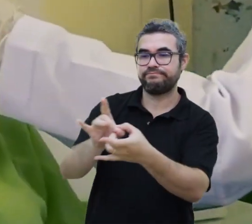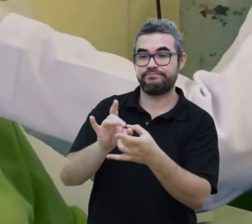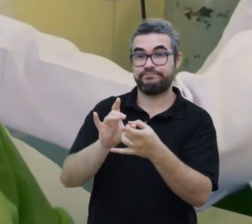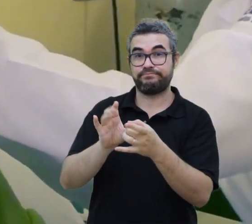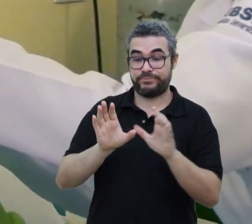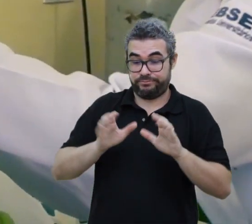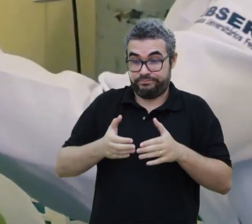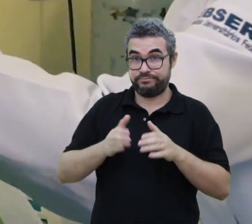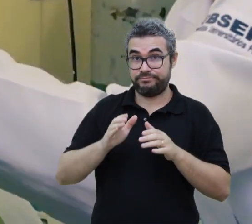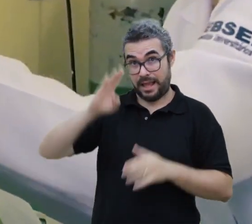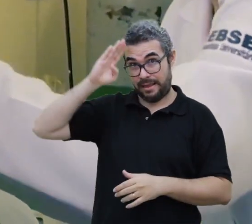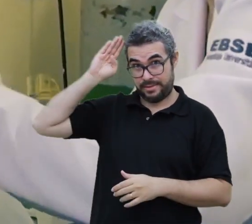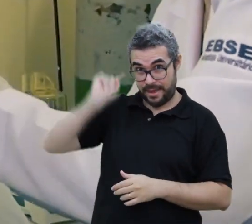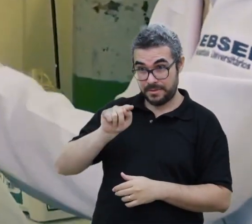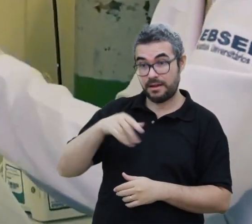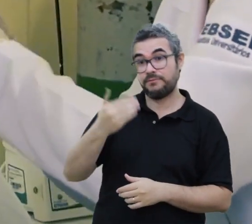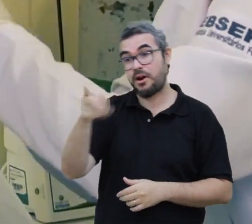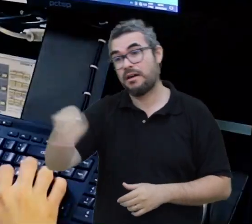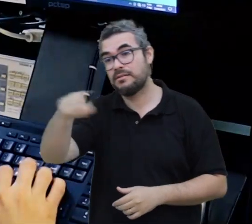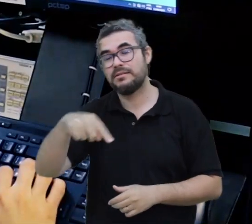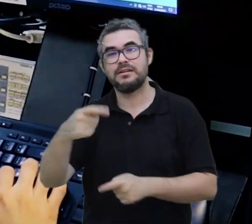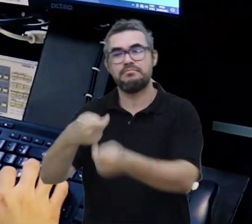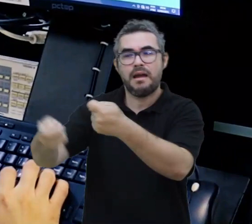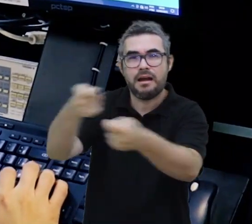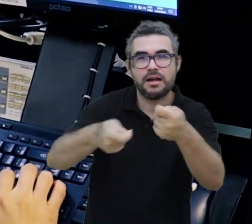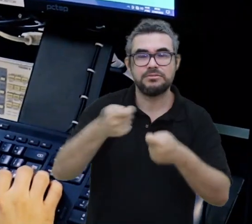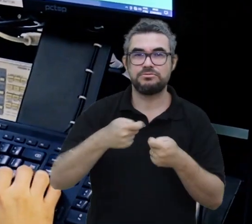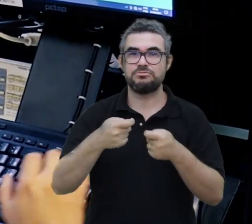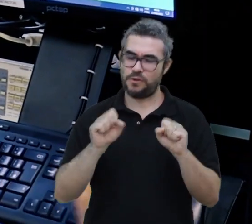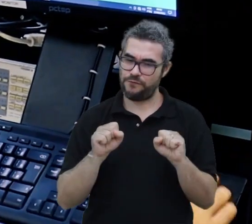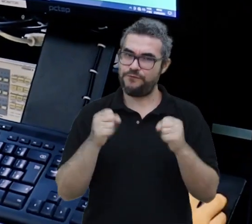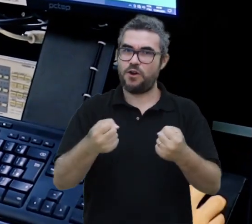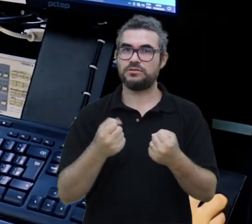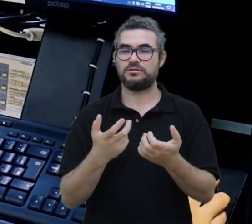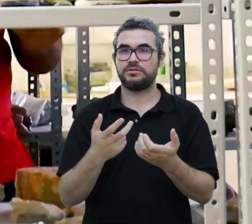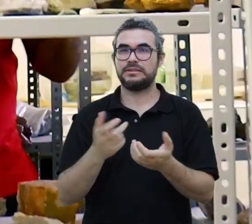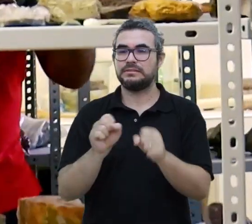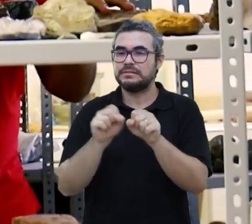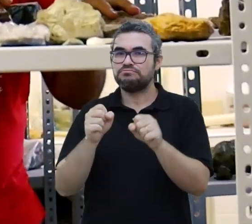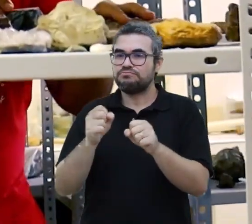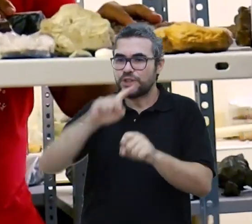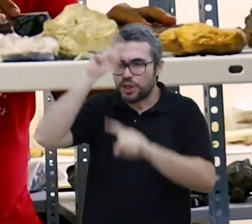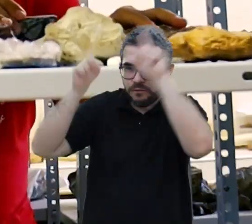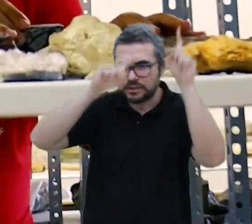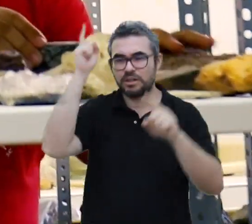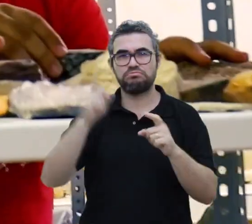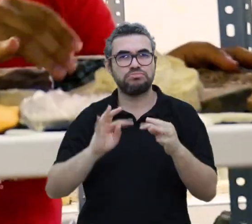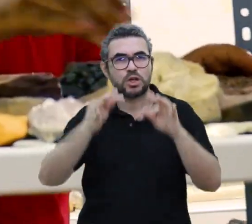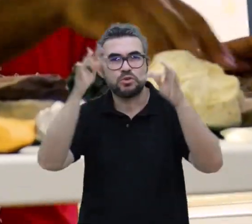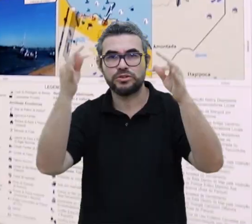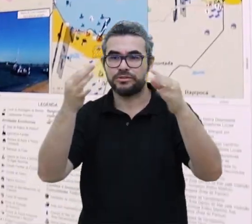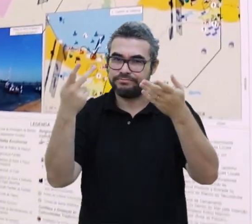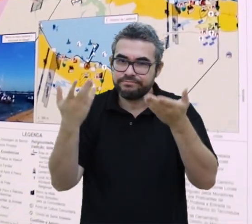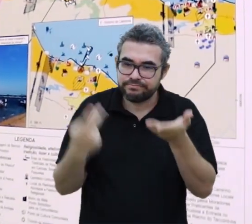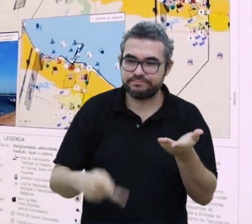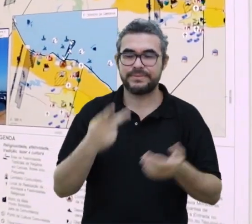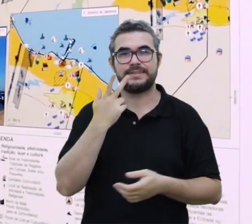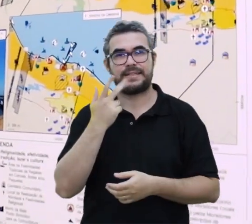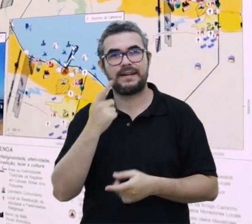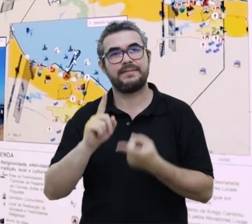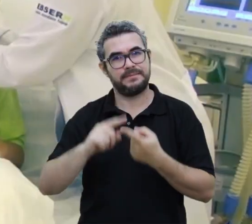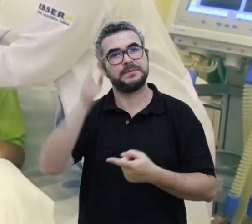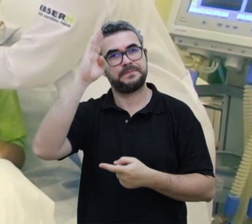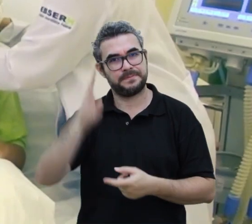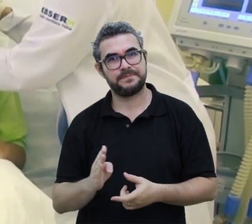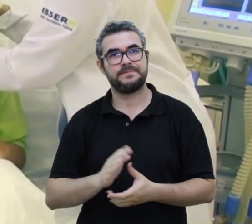vez mais ser um elo entre a academia e o mercado, estimulando a transferência de tecnologias e o fortalecimento do ecossistema de inovação